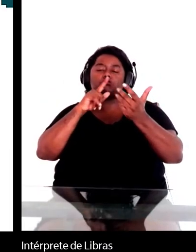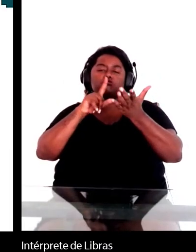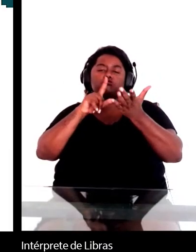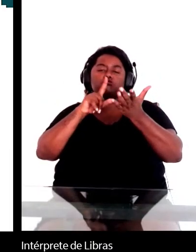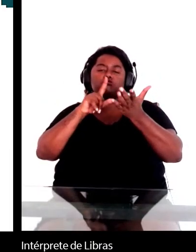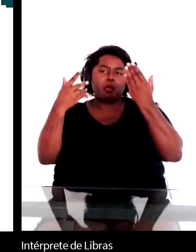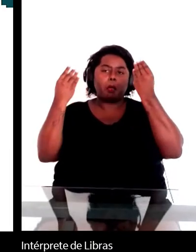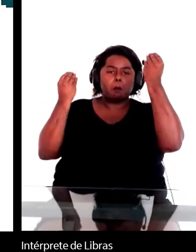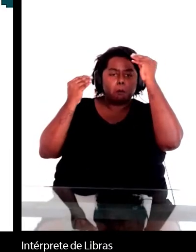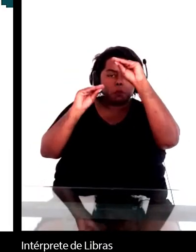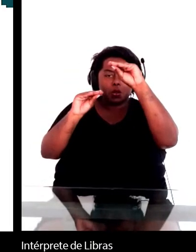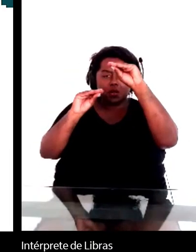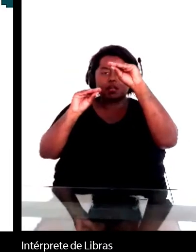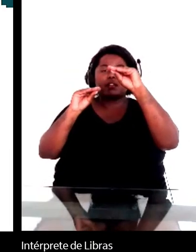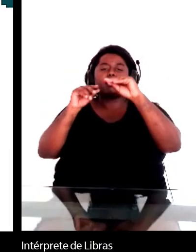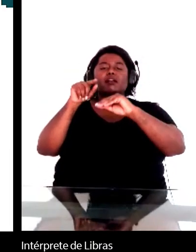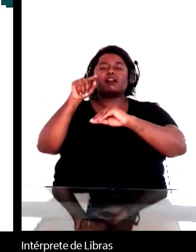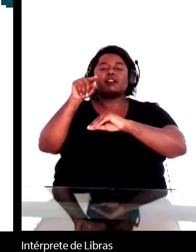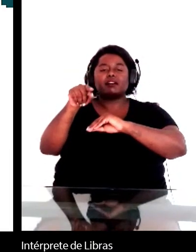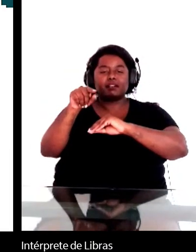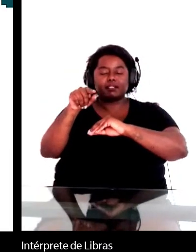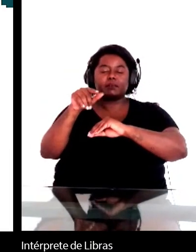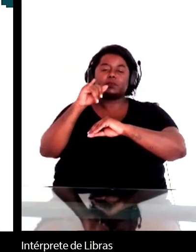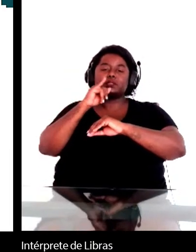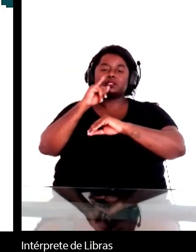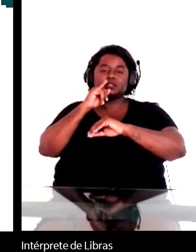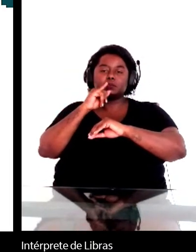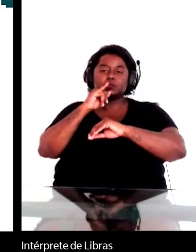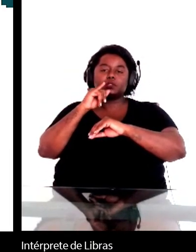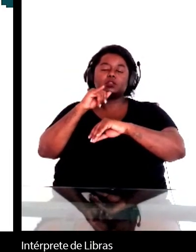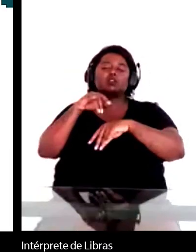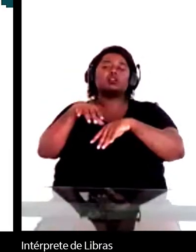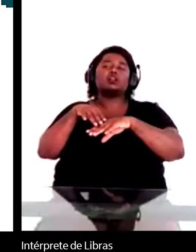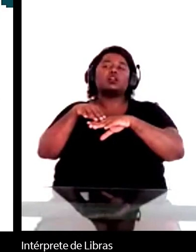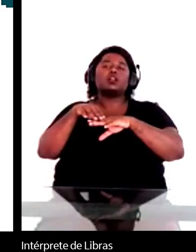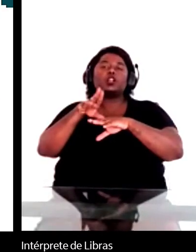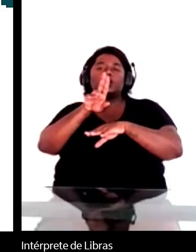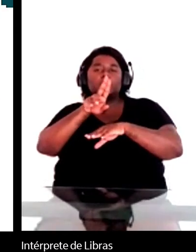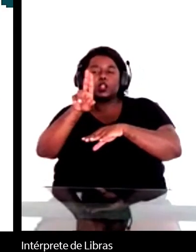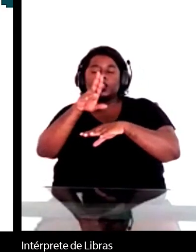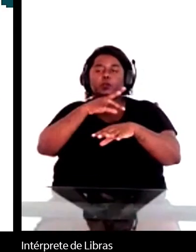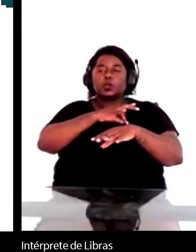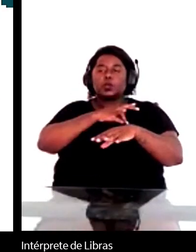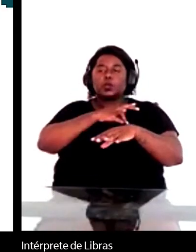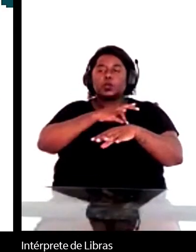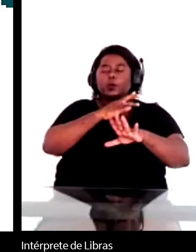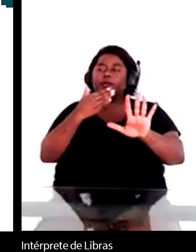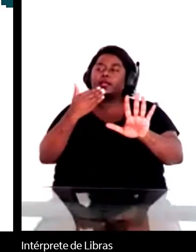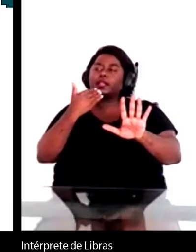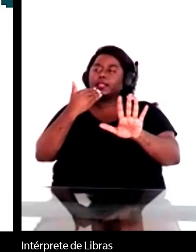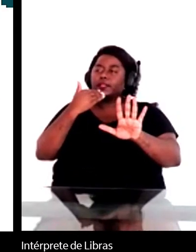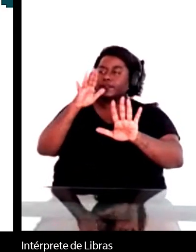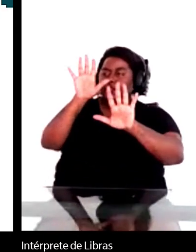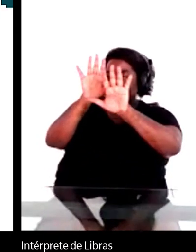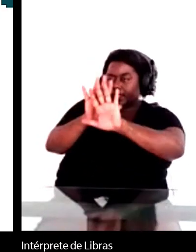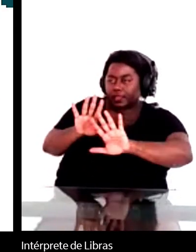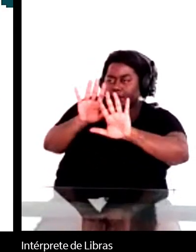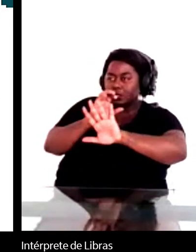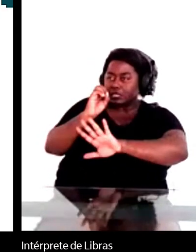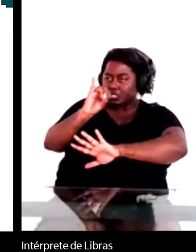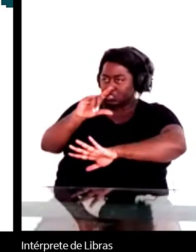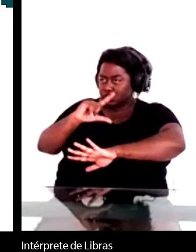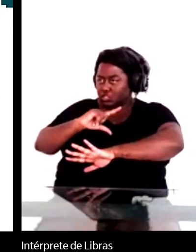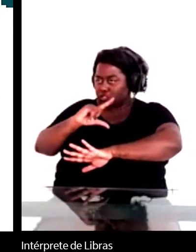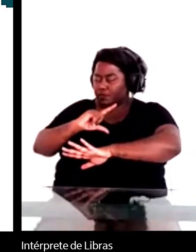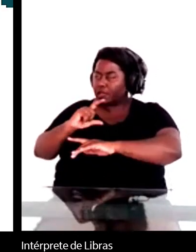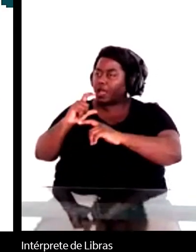sinais do fugido, o nome, a roupa, o defeito físico, se o tinha, o bairro por